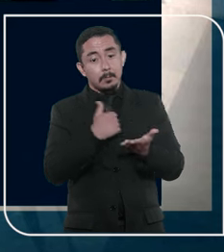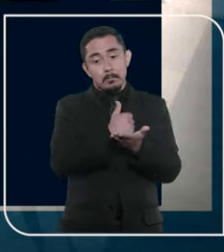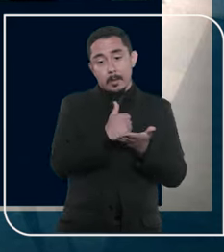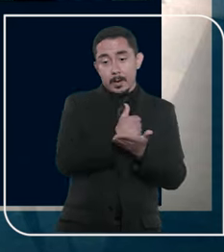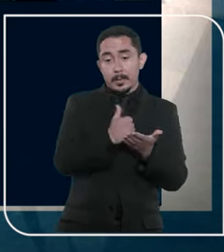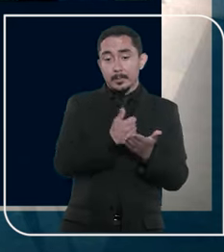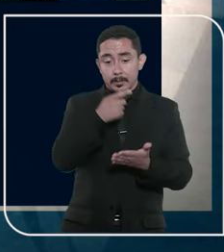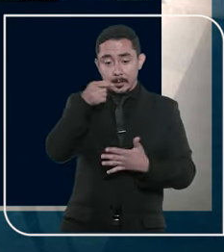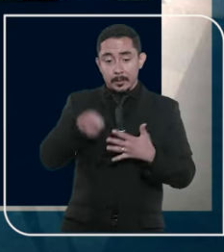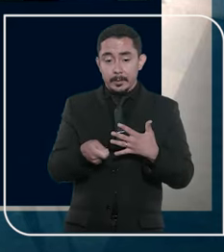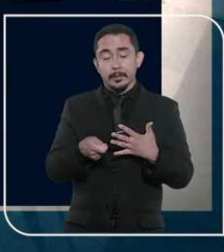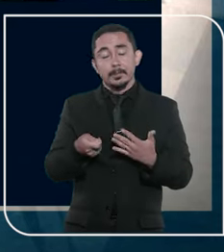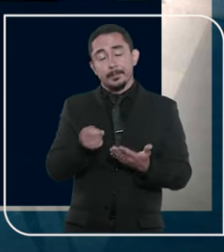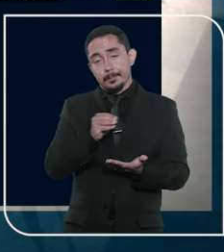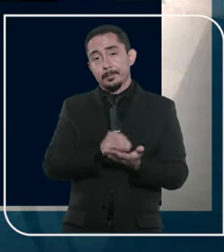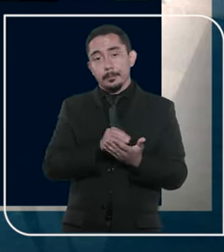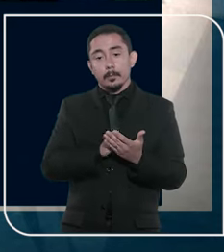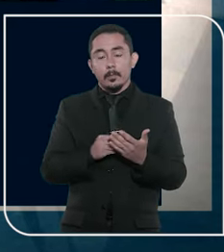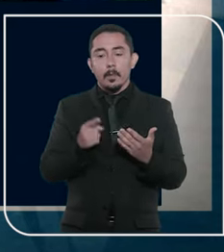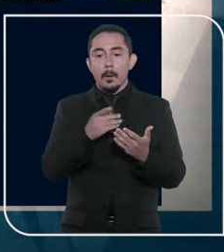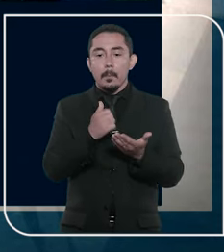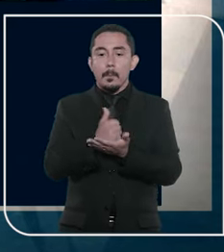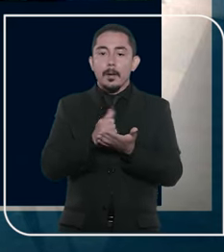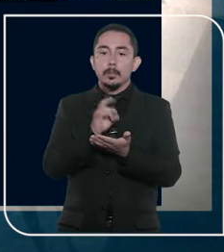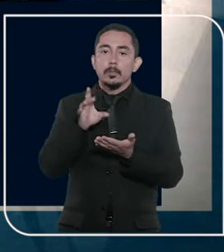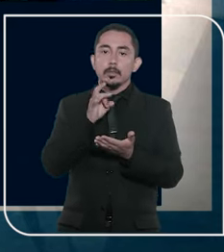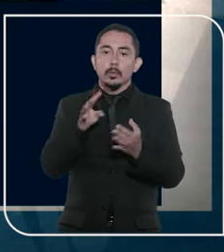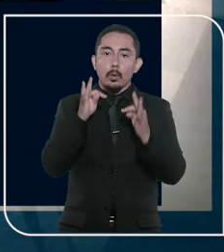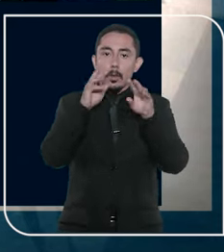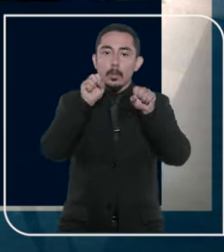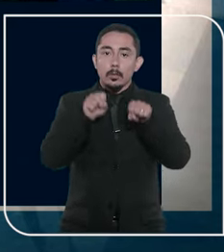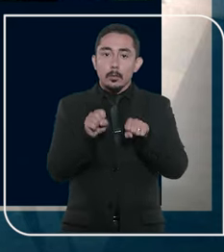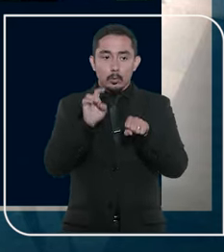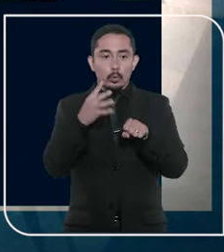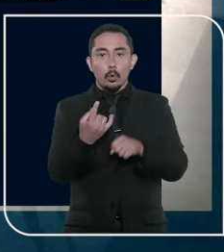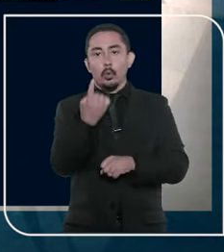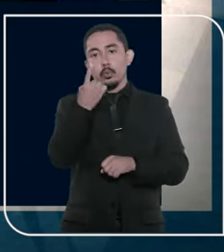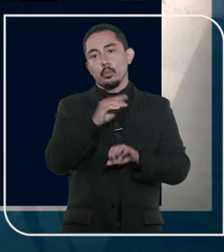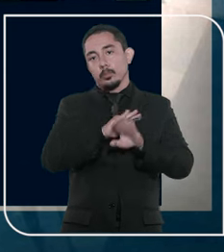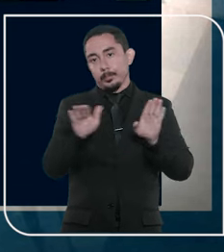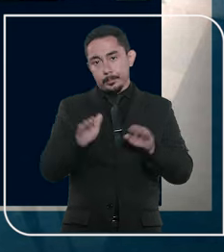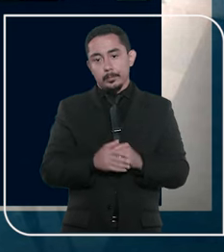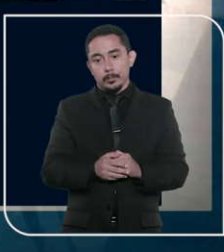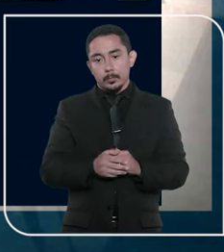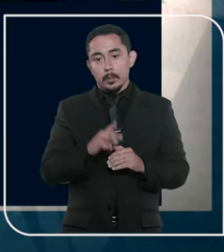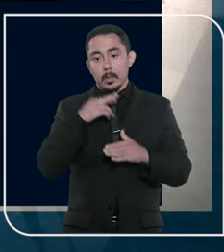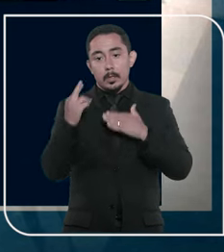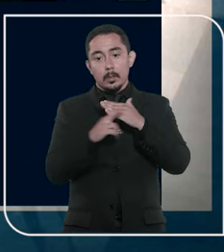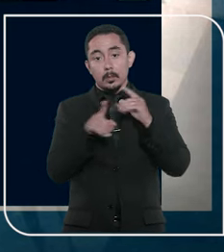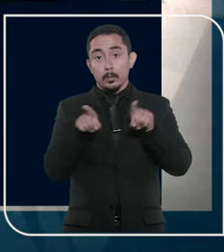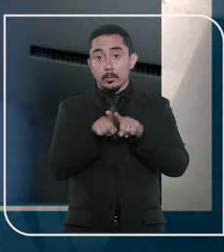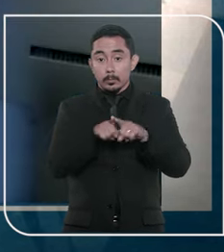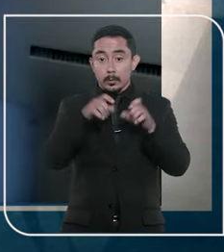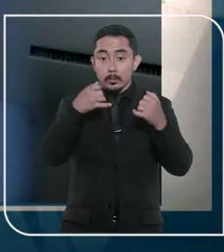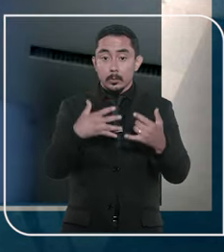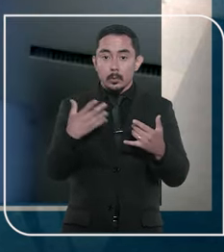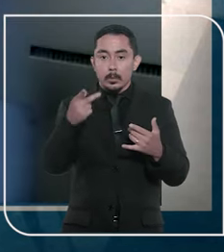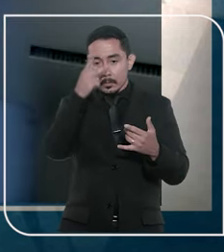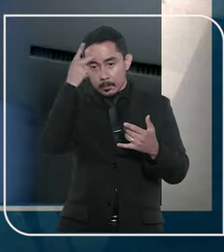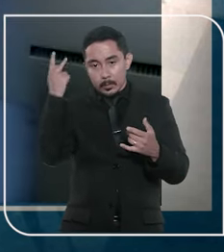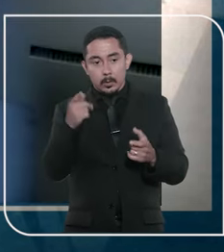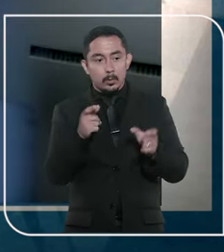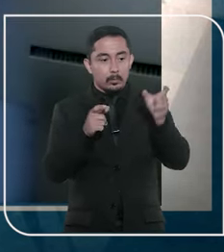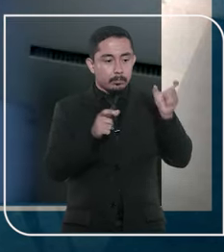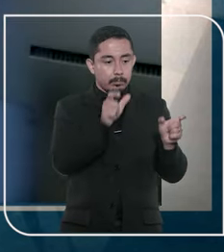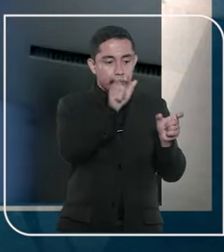essa declaração colocou em xeque a fundamentação da sentença, que se baseou unicamente no testemunho anterior da mulher. O relator